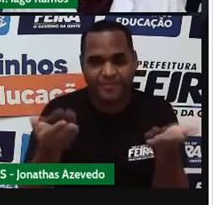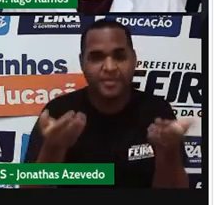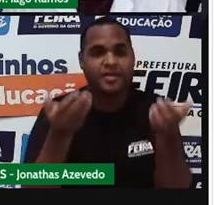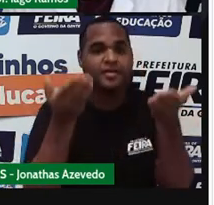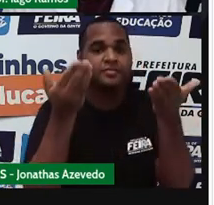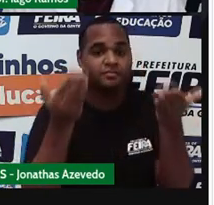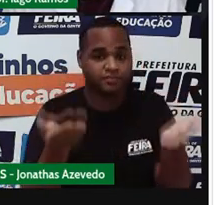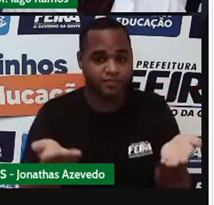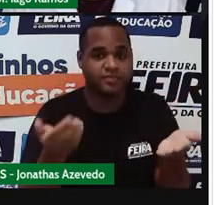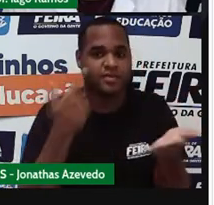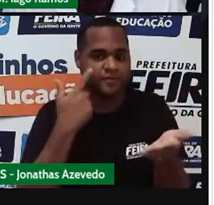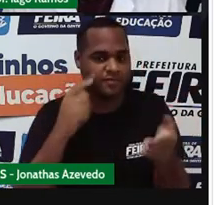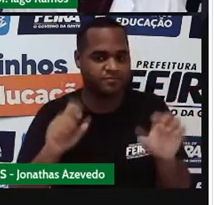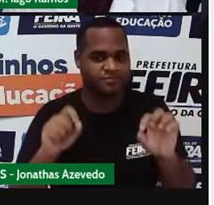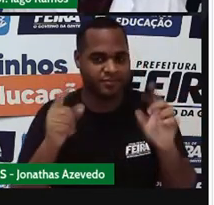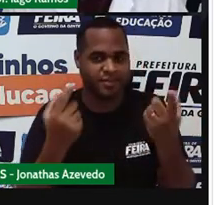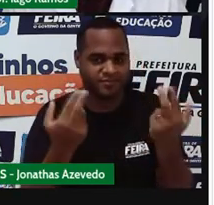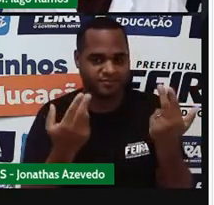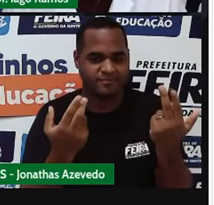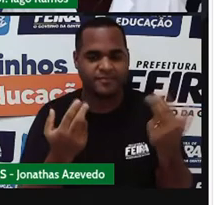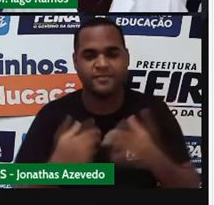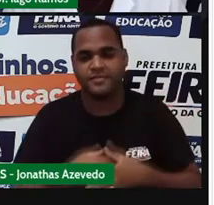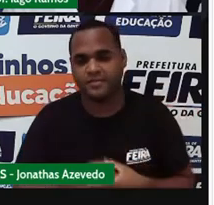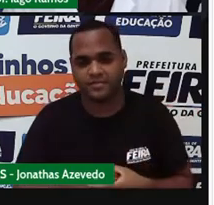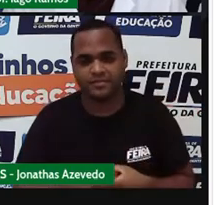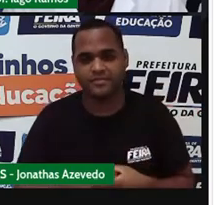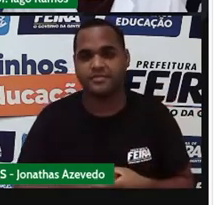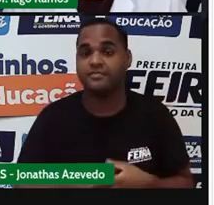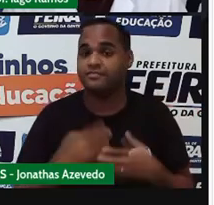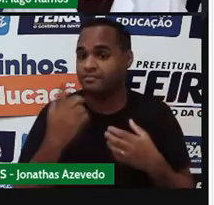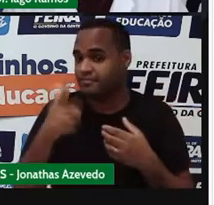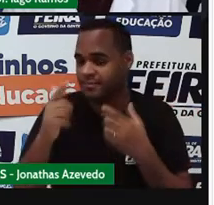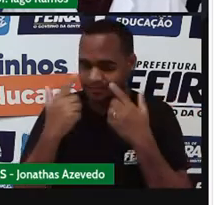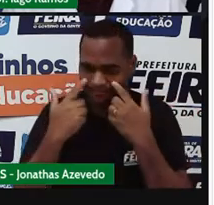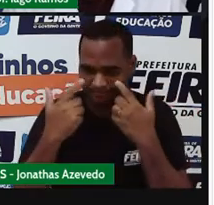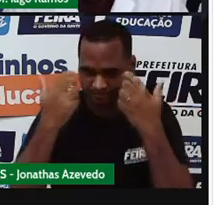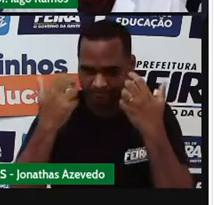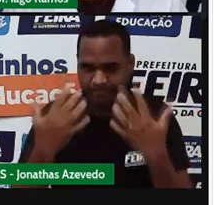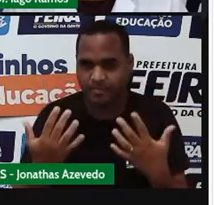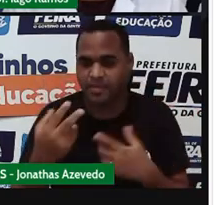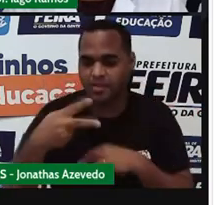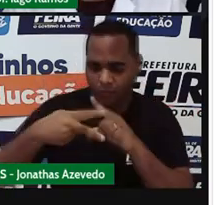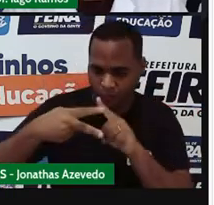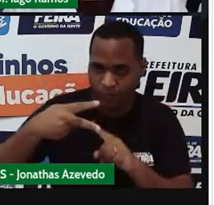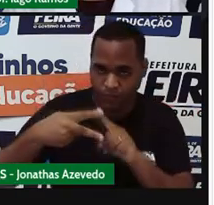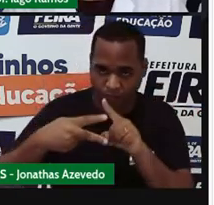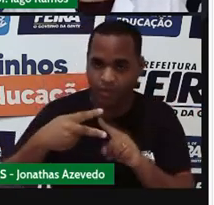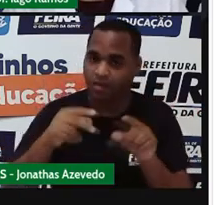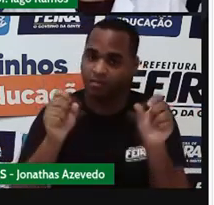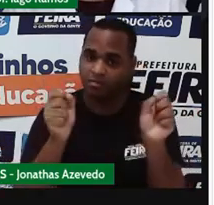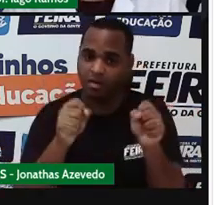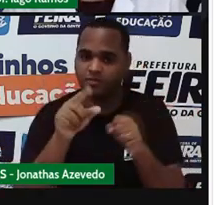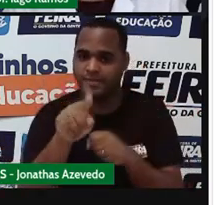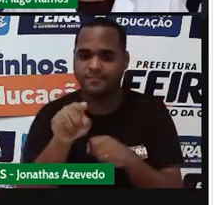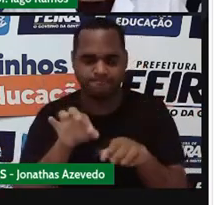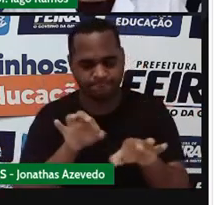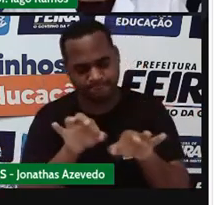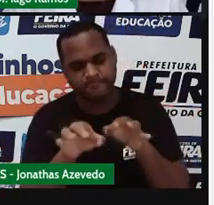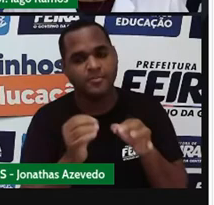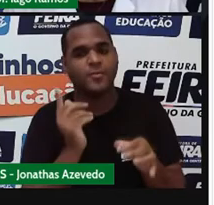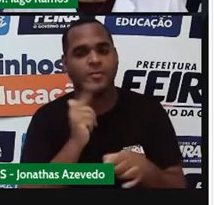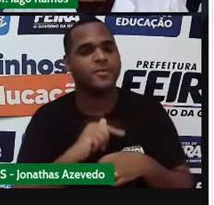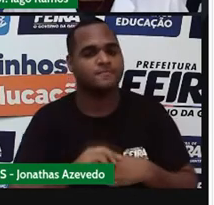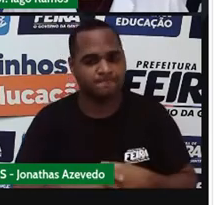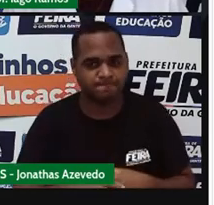aparecendo aí agora na tela. Eu vou te mostrar duas formas de você resolver essa equação.